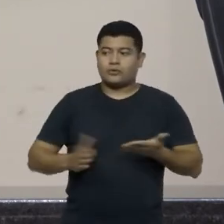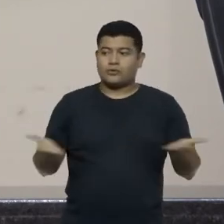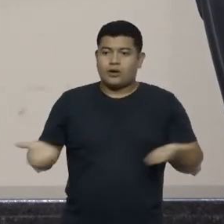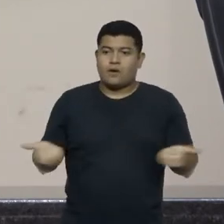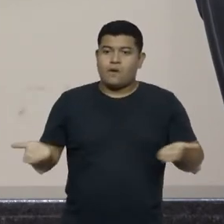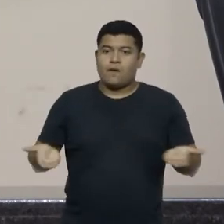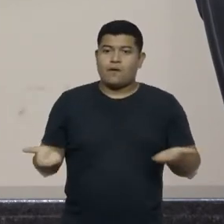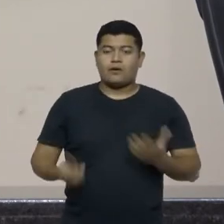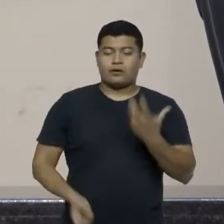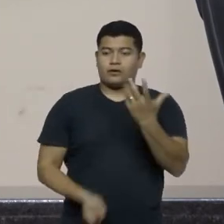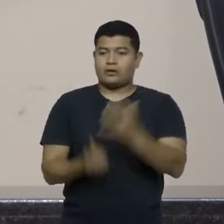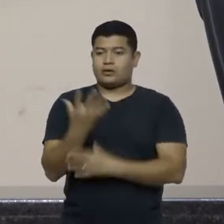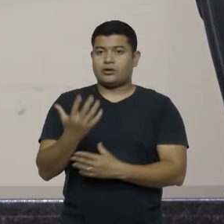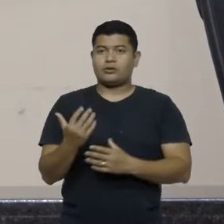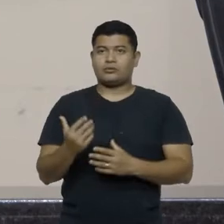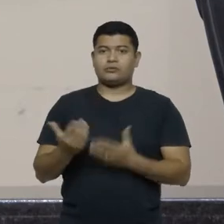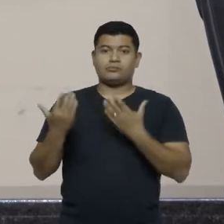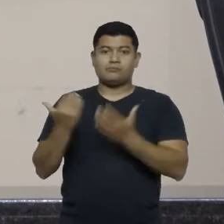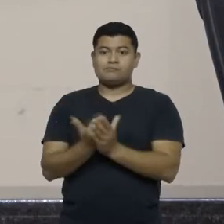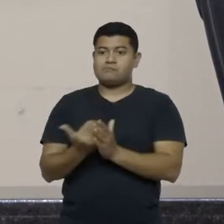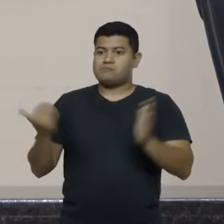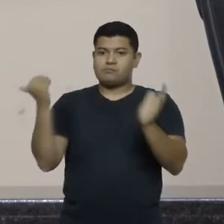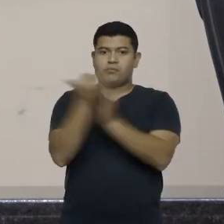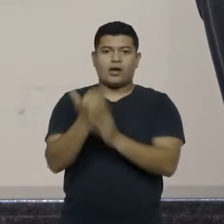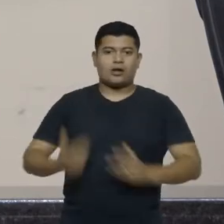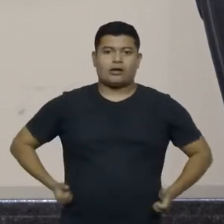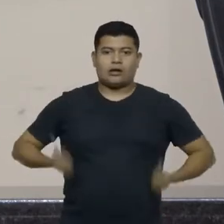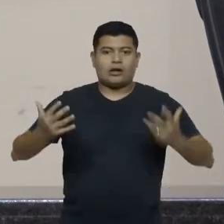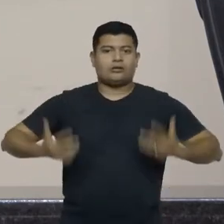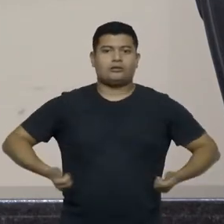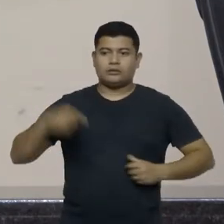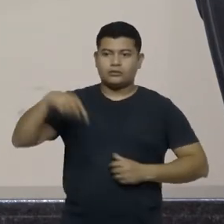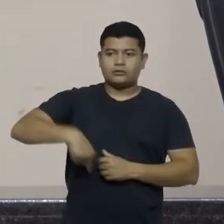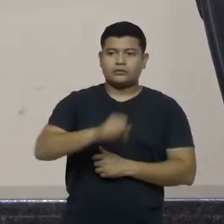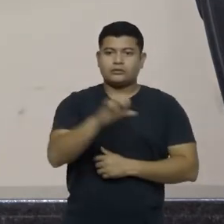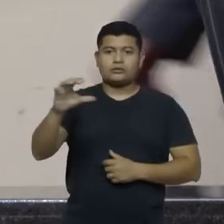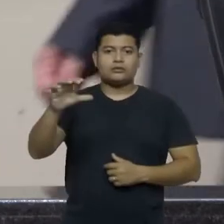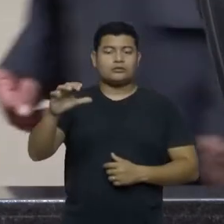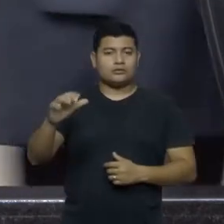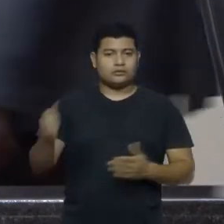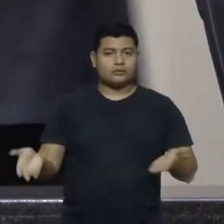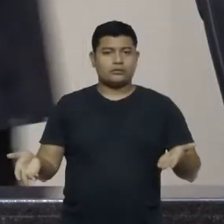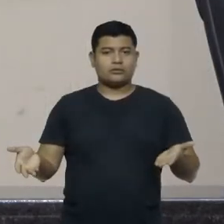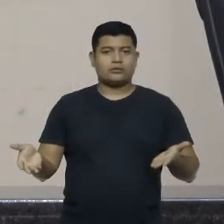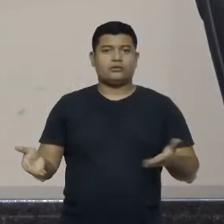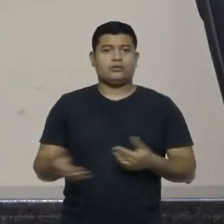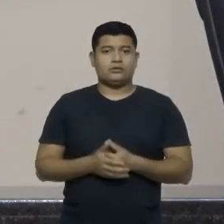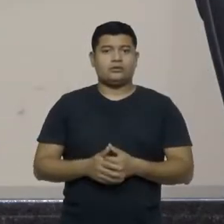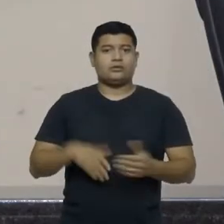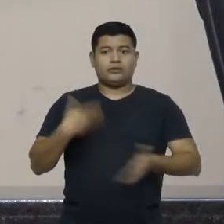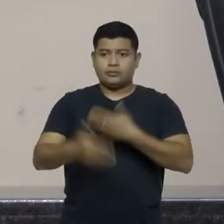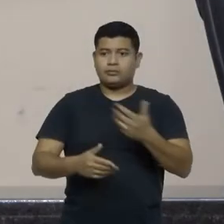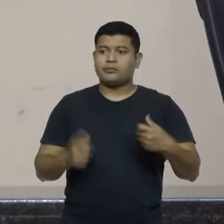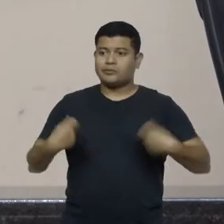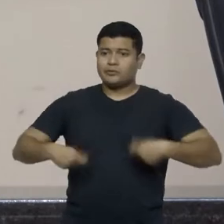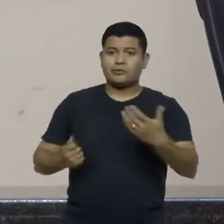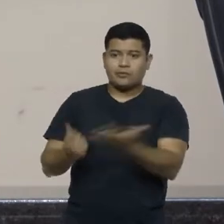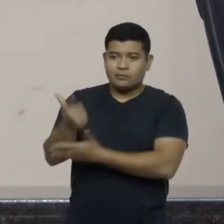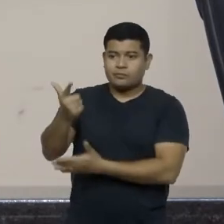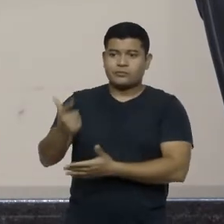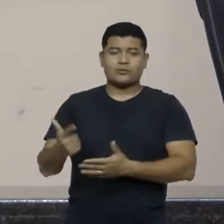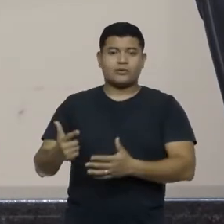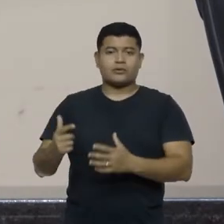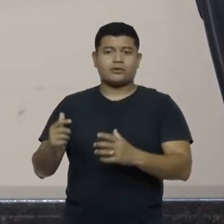mais um elefante branco em Santa Catarina que daqui a pouco precisa veículo precisa prédio